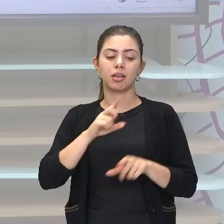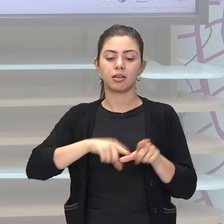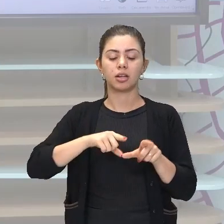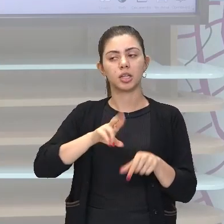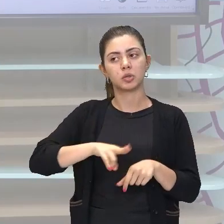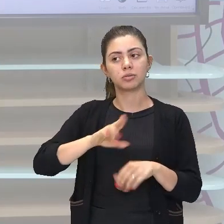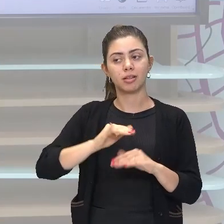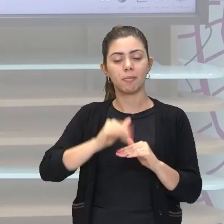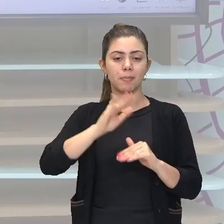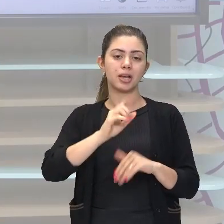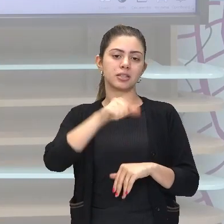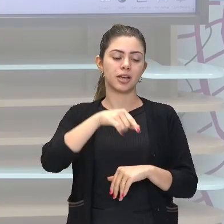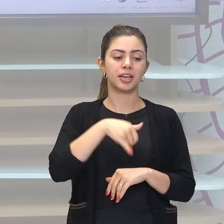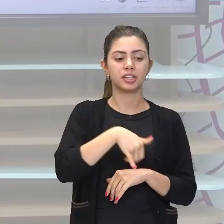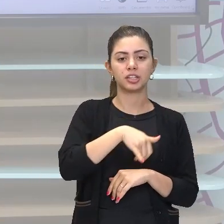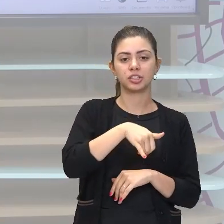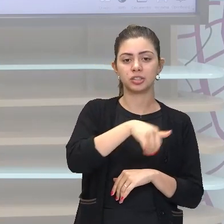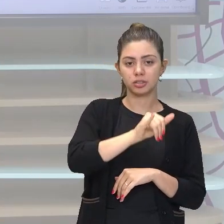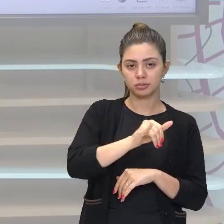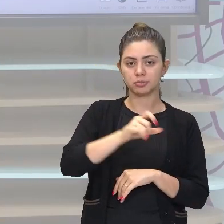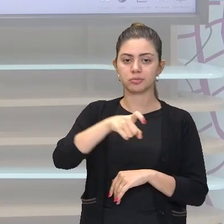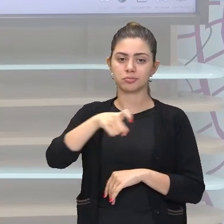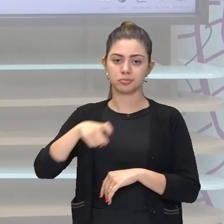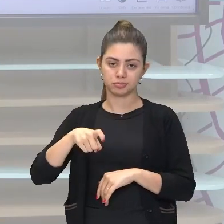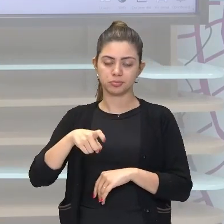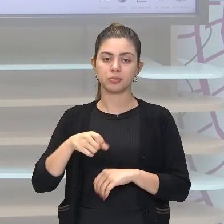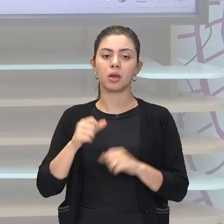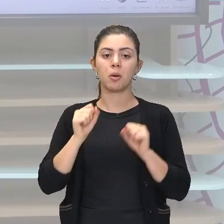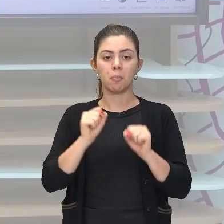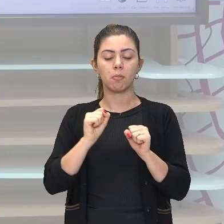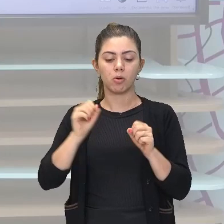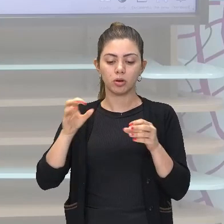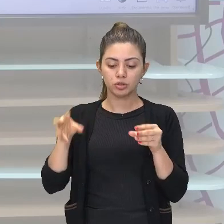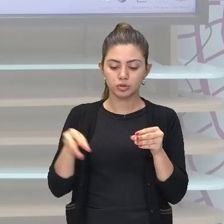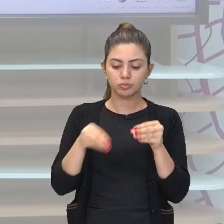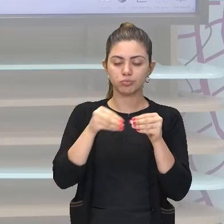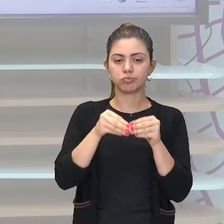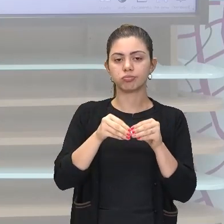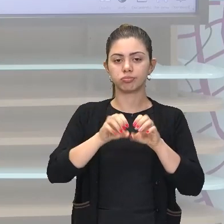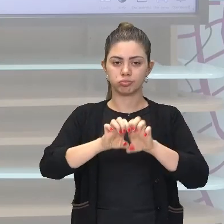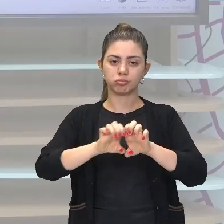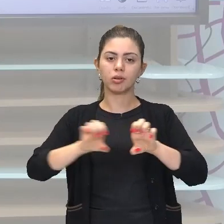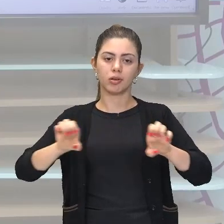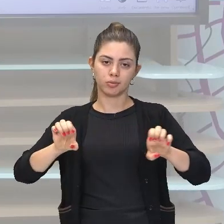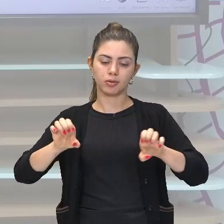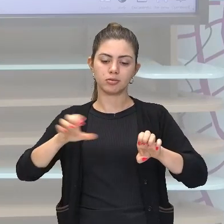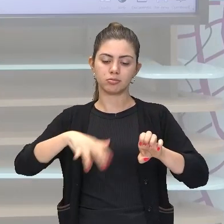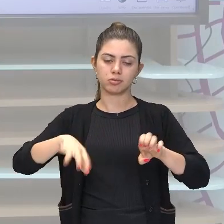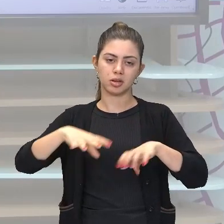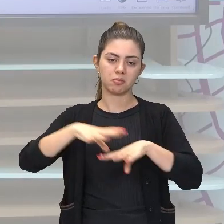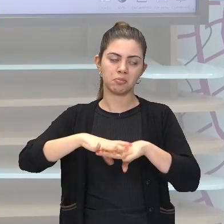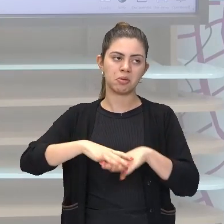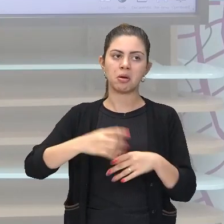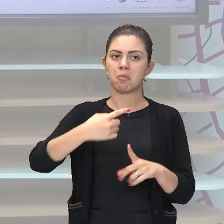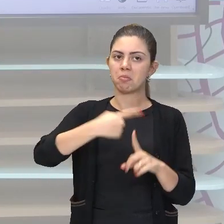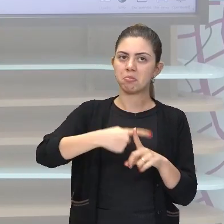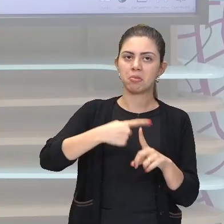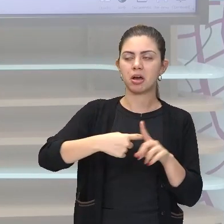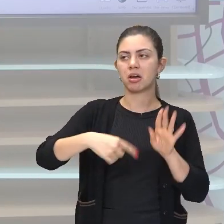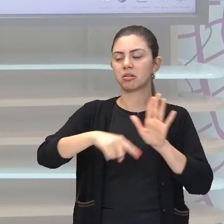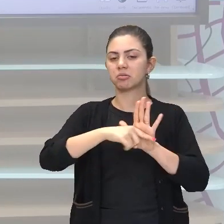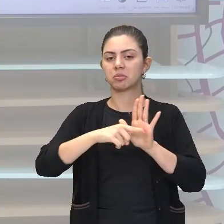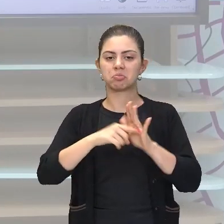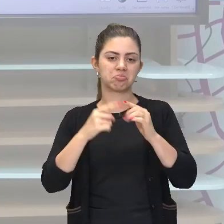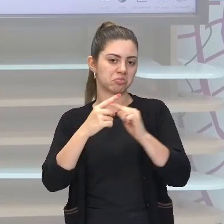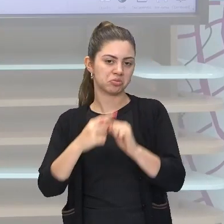y, elas podem ser acopladas às operações matemáticas de adição, de subtração, de